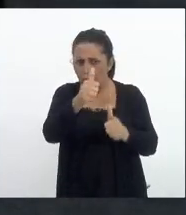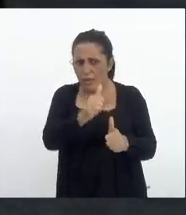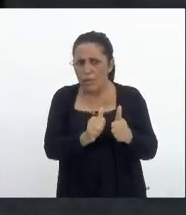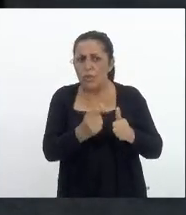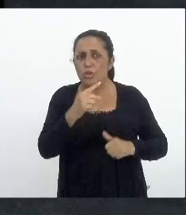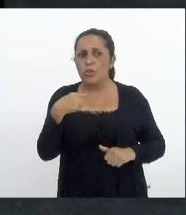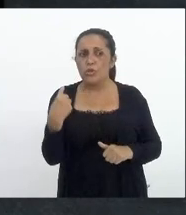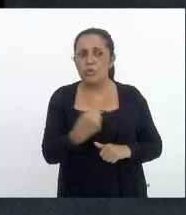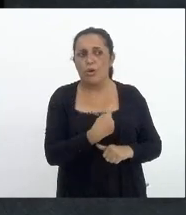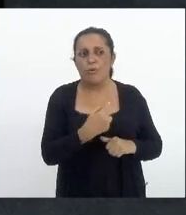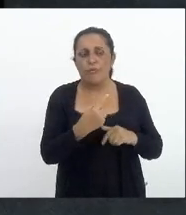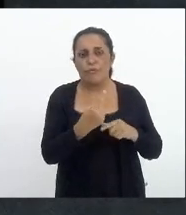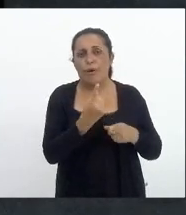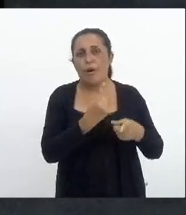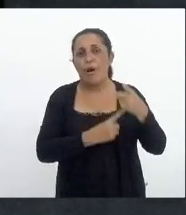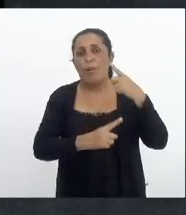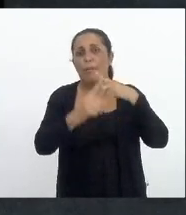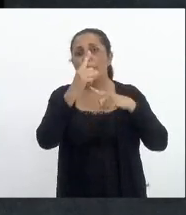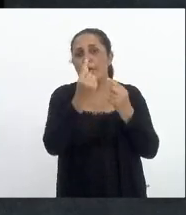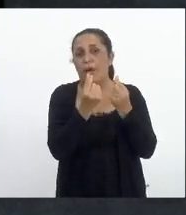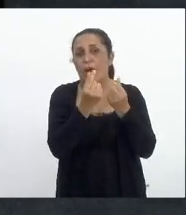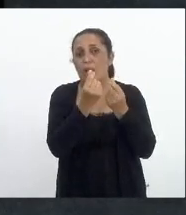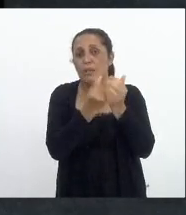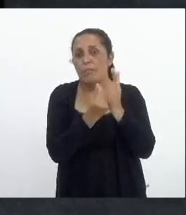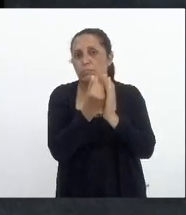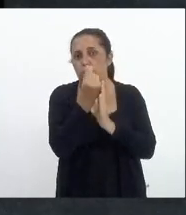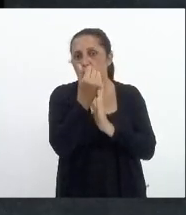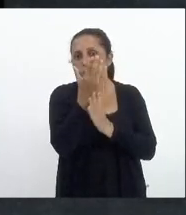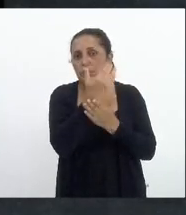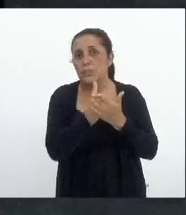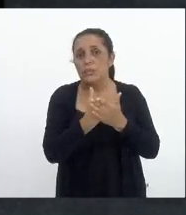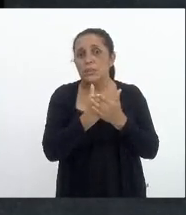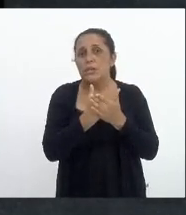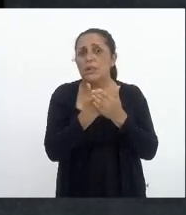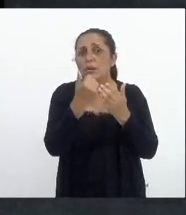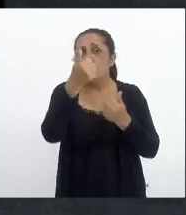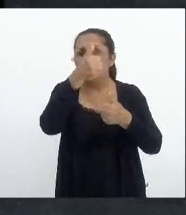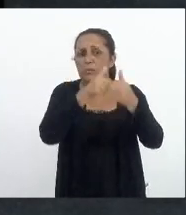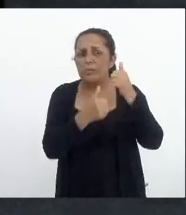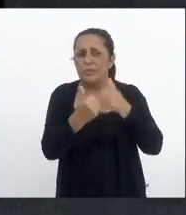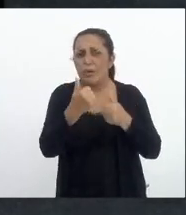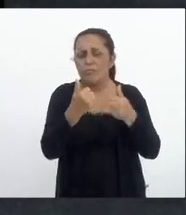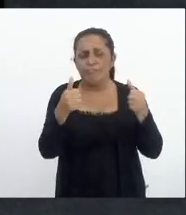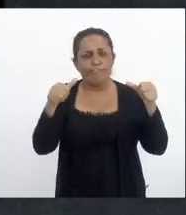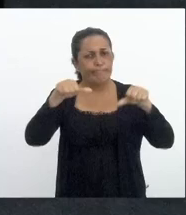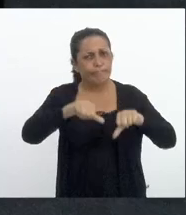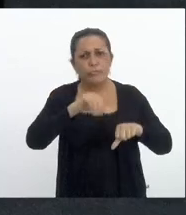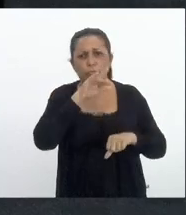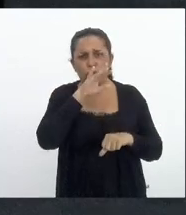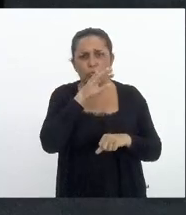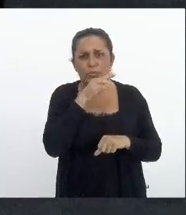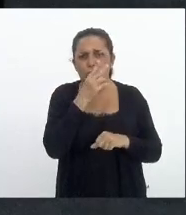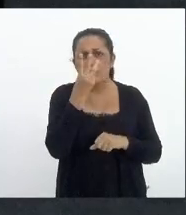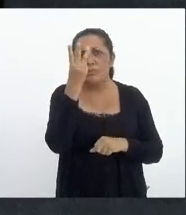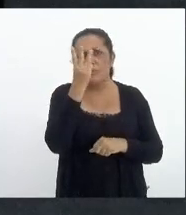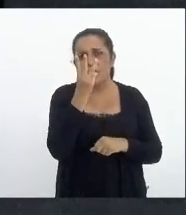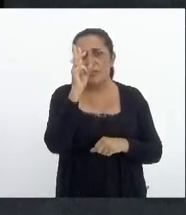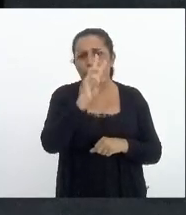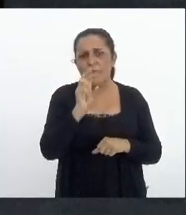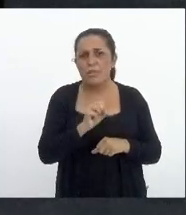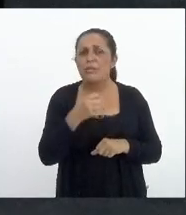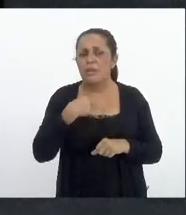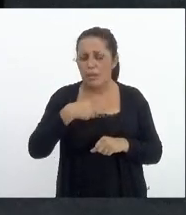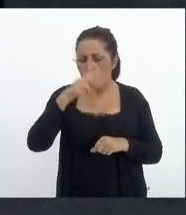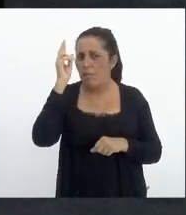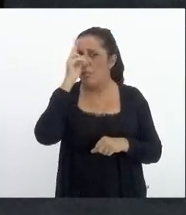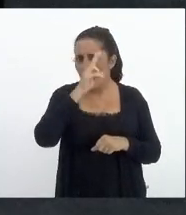aumentar a receita e uma simulação precária né porque foi três vezes eu lembro